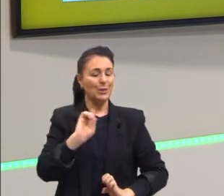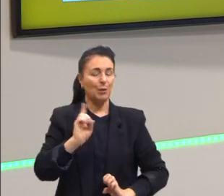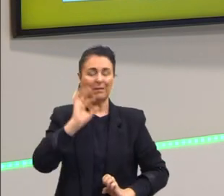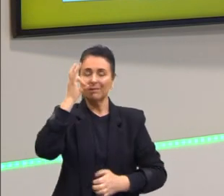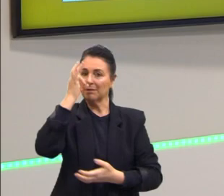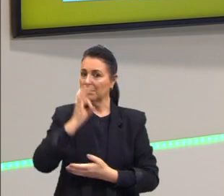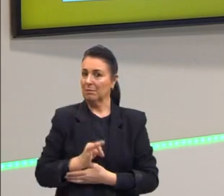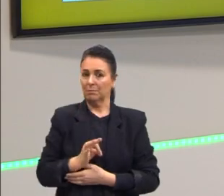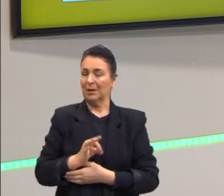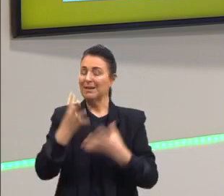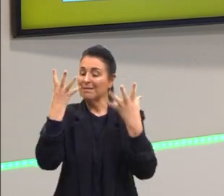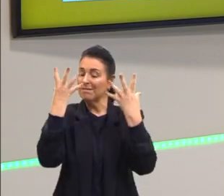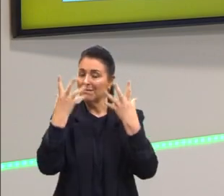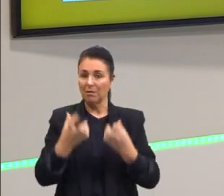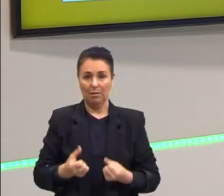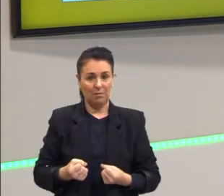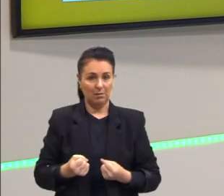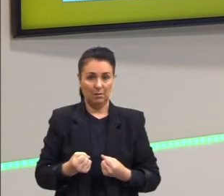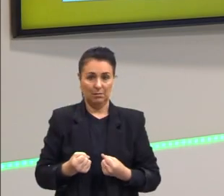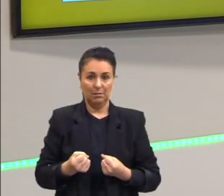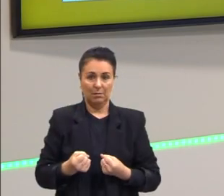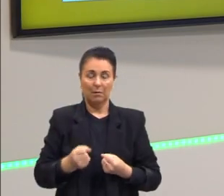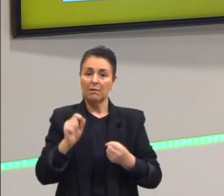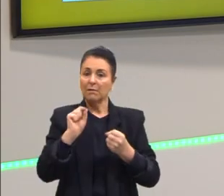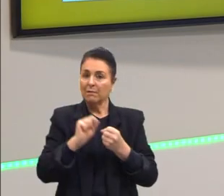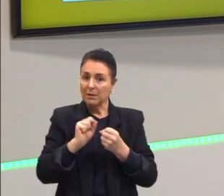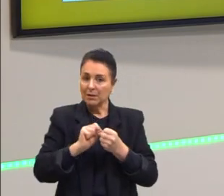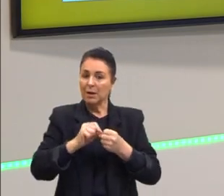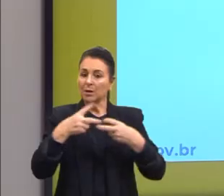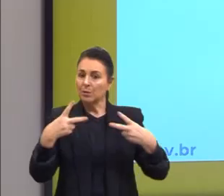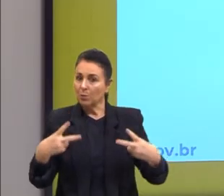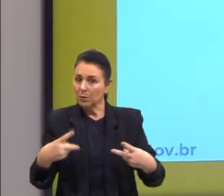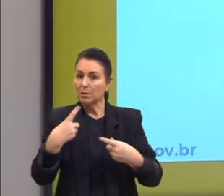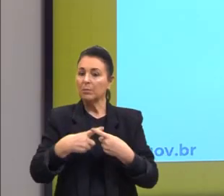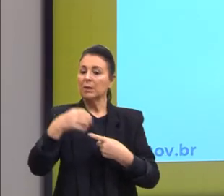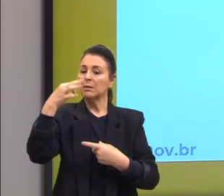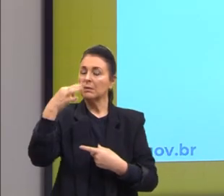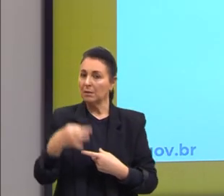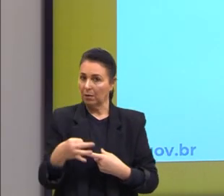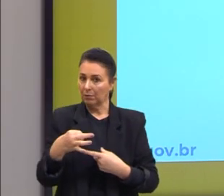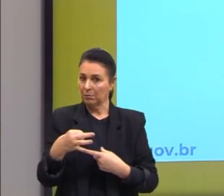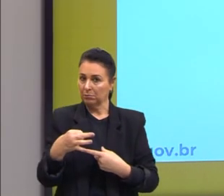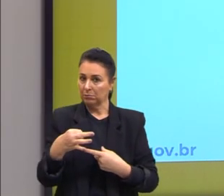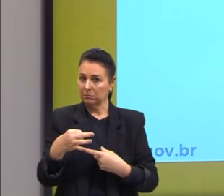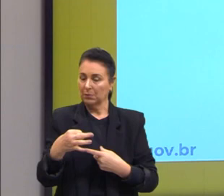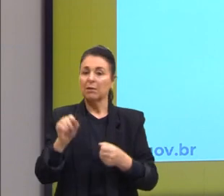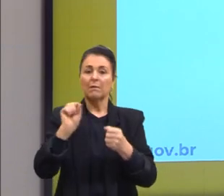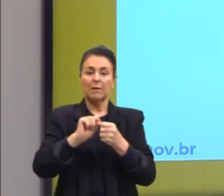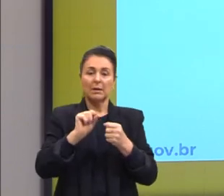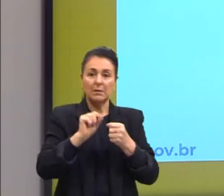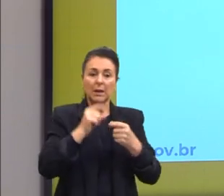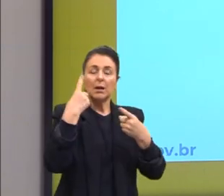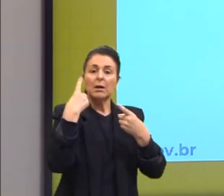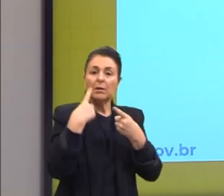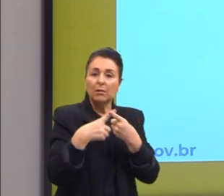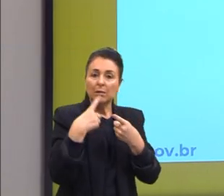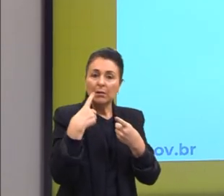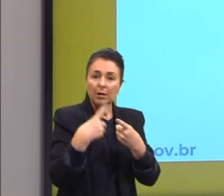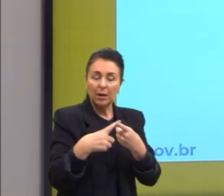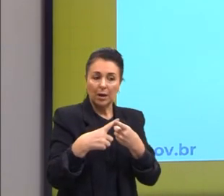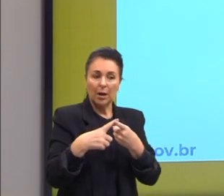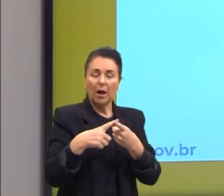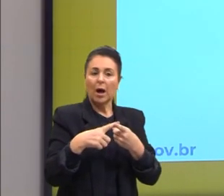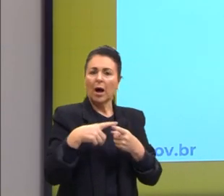ética, de atitude prática. O agir pelo agir. Age como se a máxima atuação devesse servir